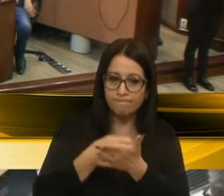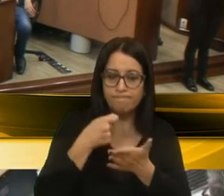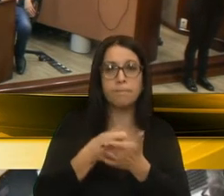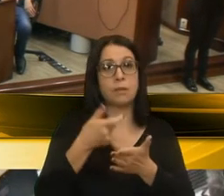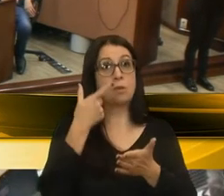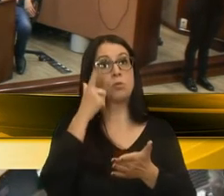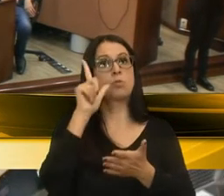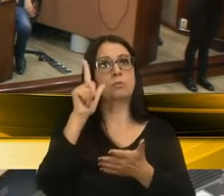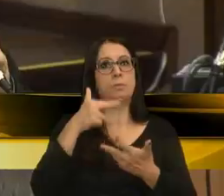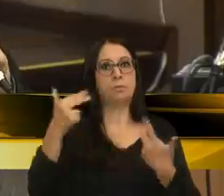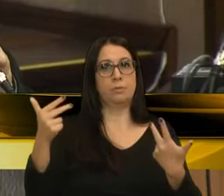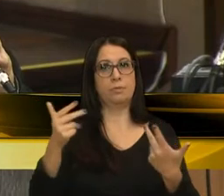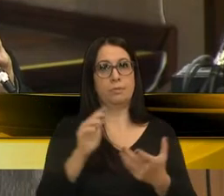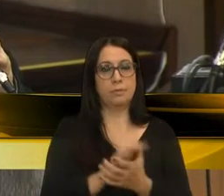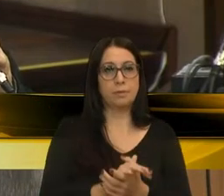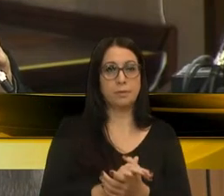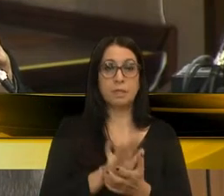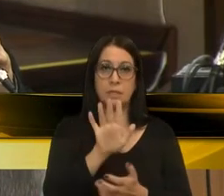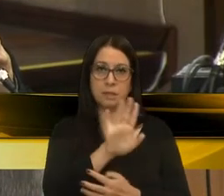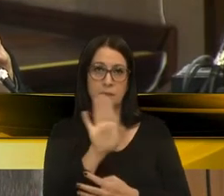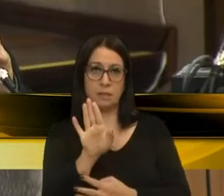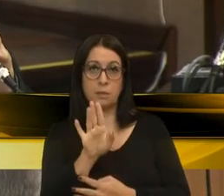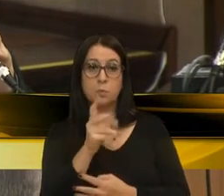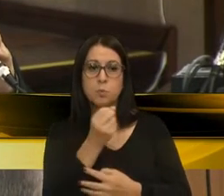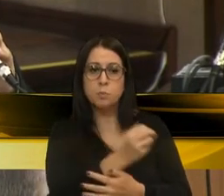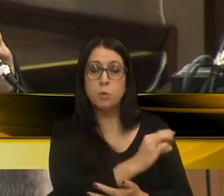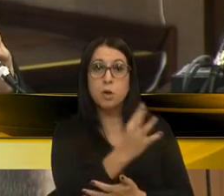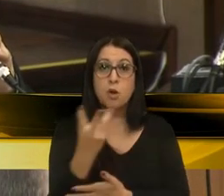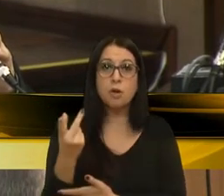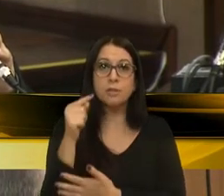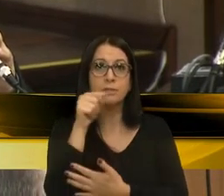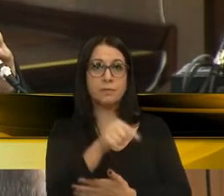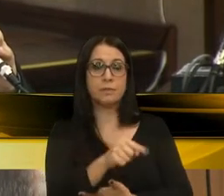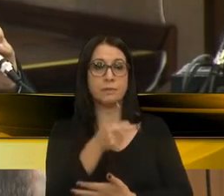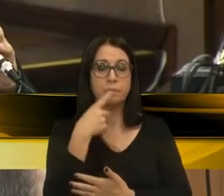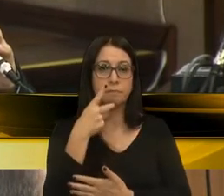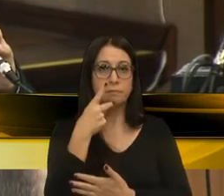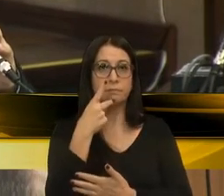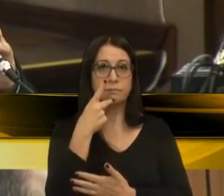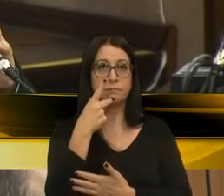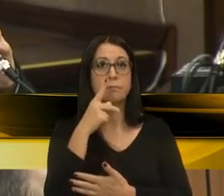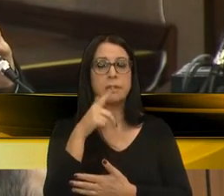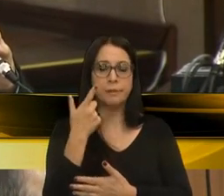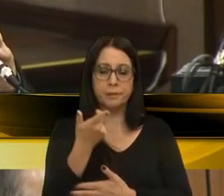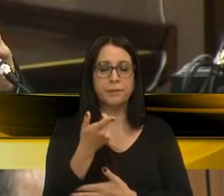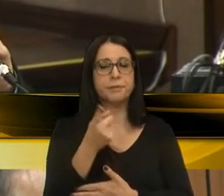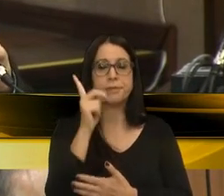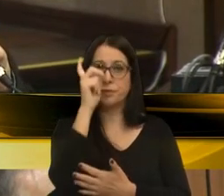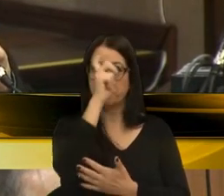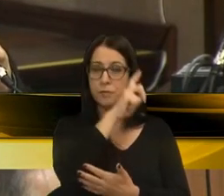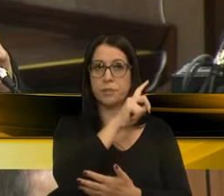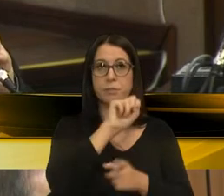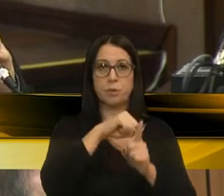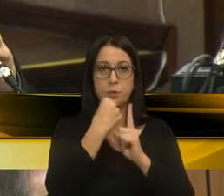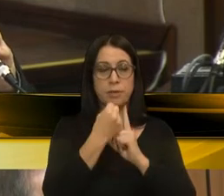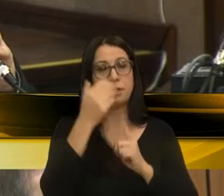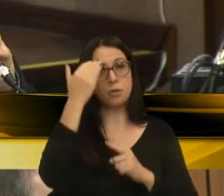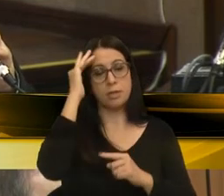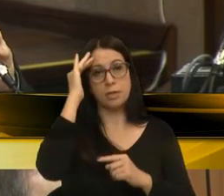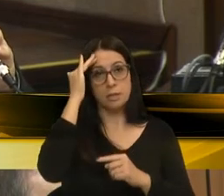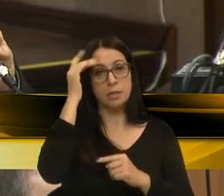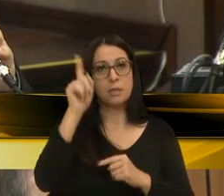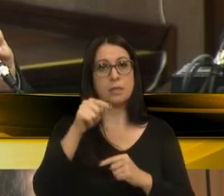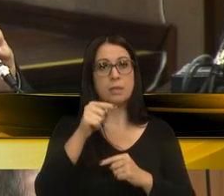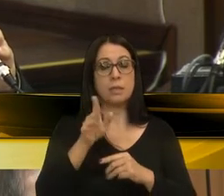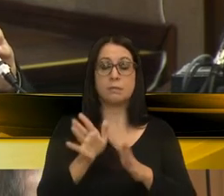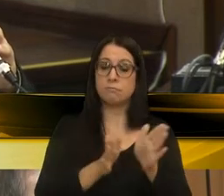que fura. E talvez, quantas milhões de vezes o senhor vier e falar, ainda vai ser difícil para a sociedade entender que